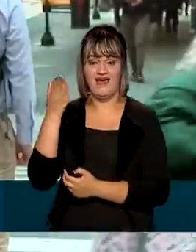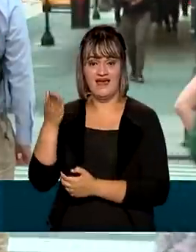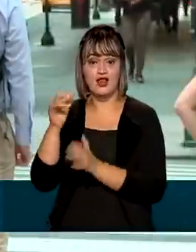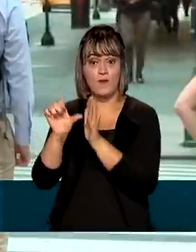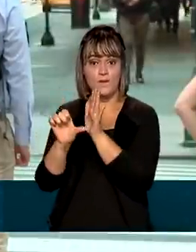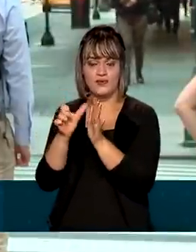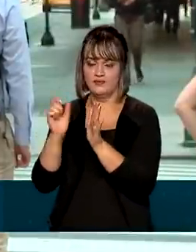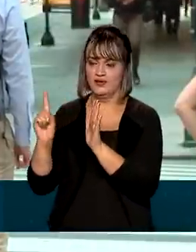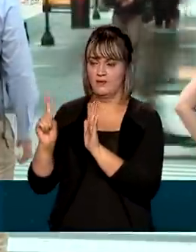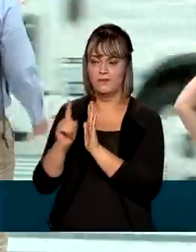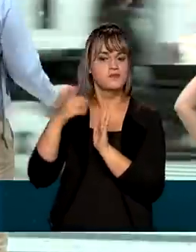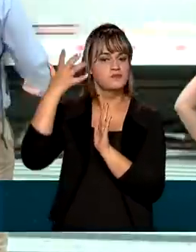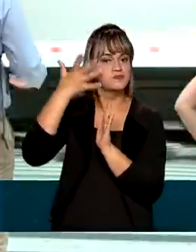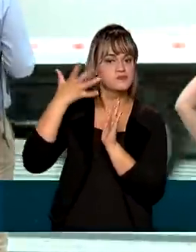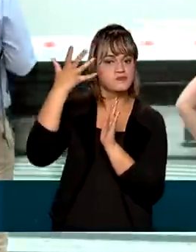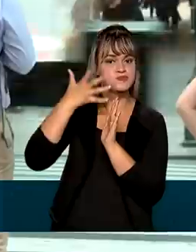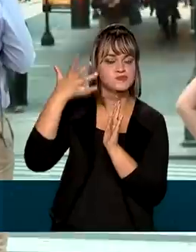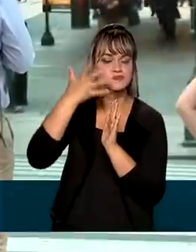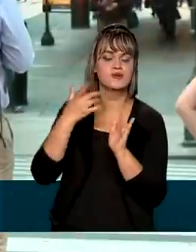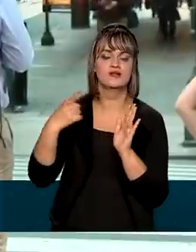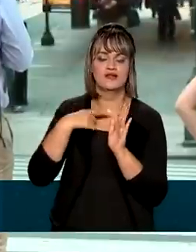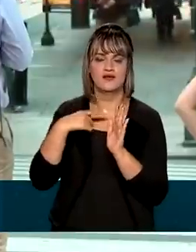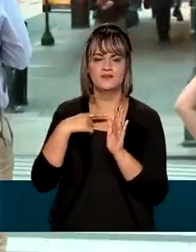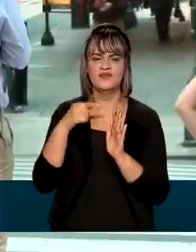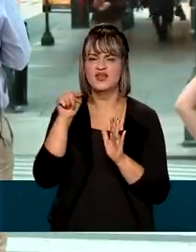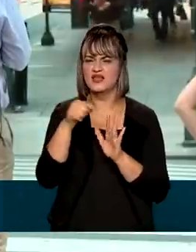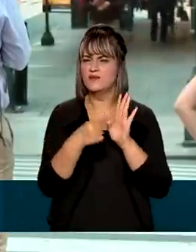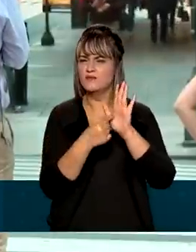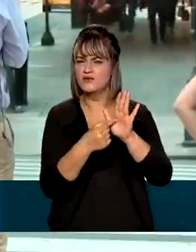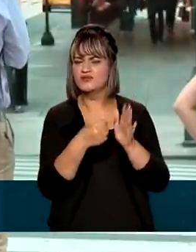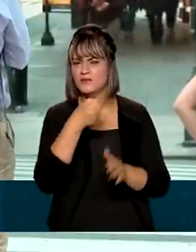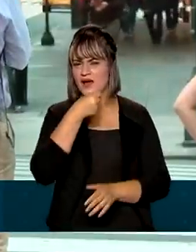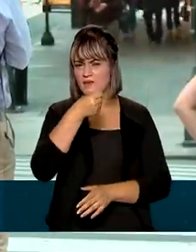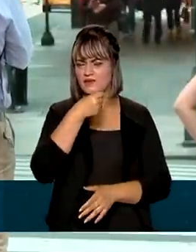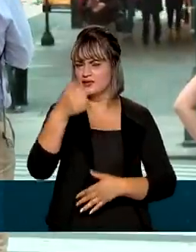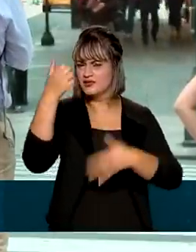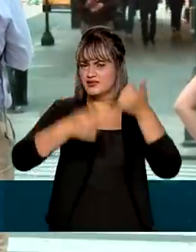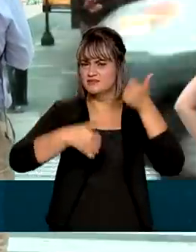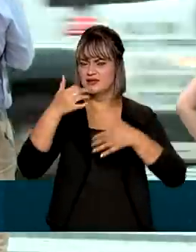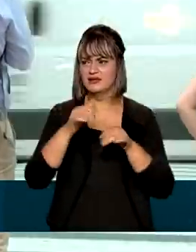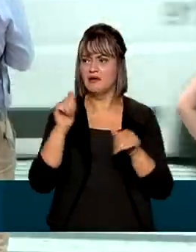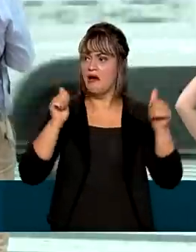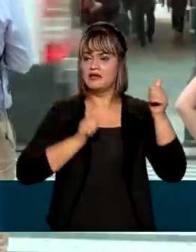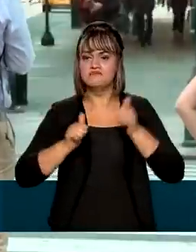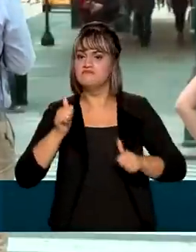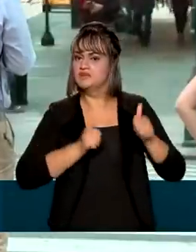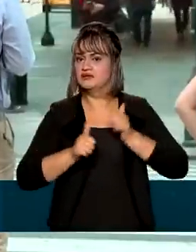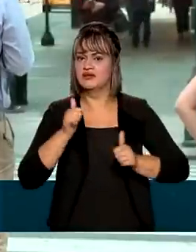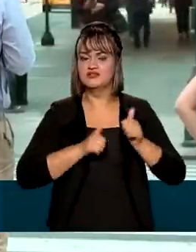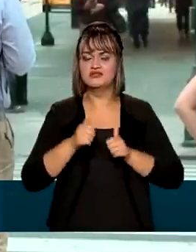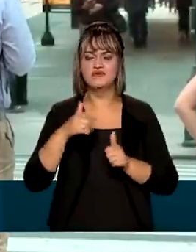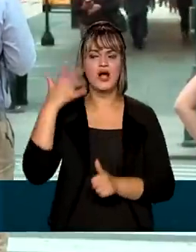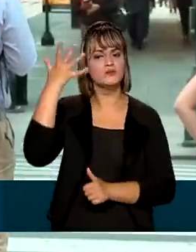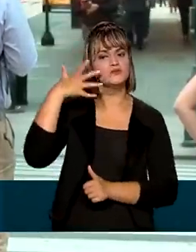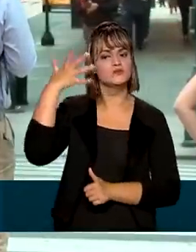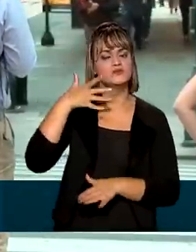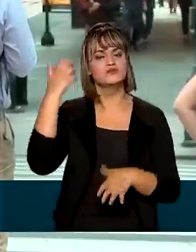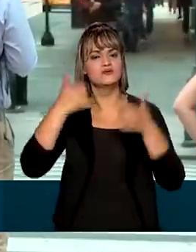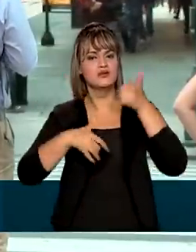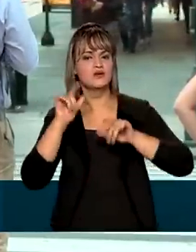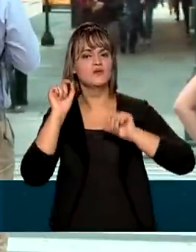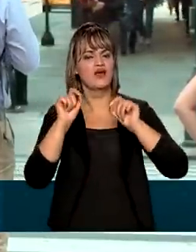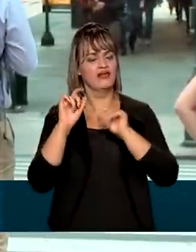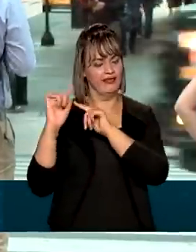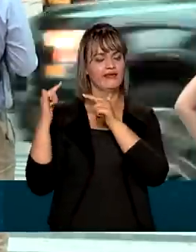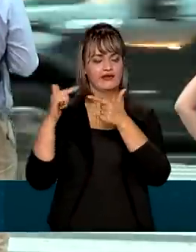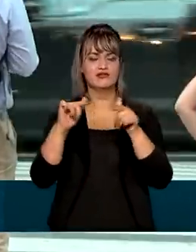a discursar no plenário. E eu preparei uma reportagem sobre a expectativa desse discurso, que já é